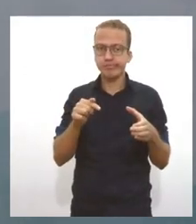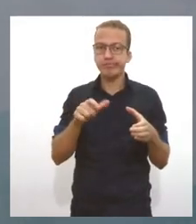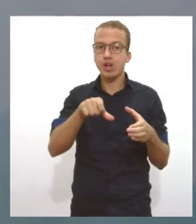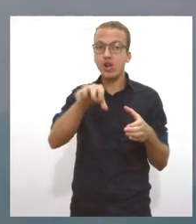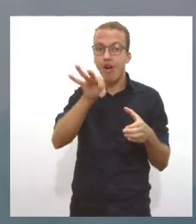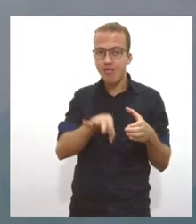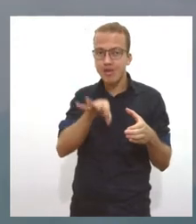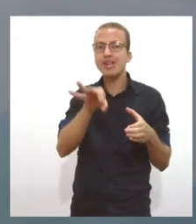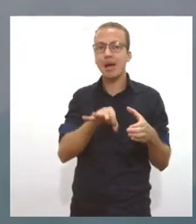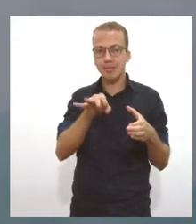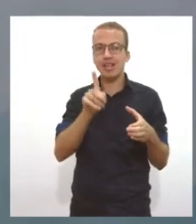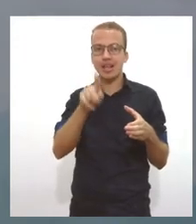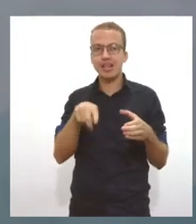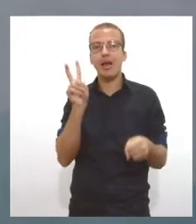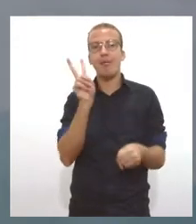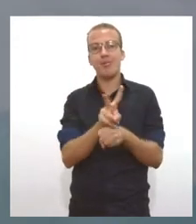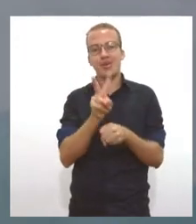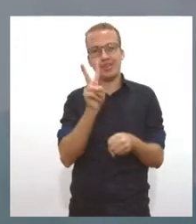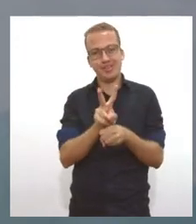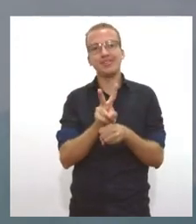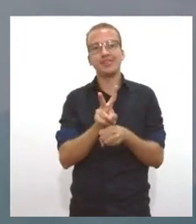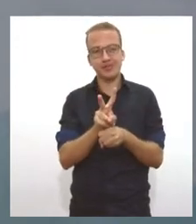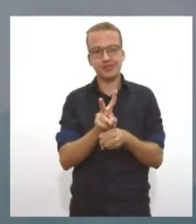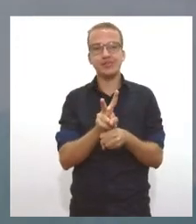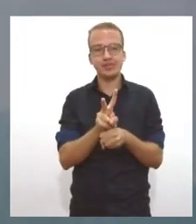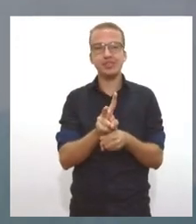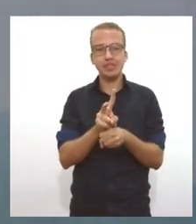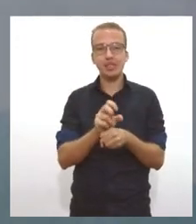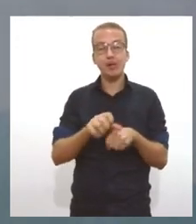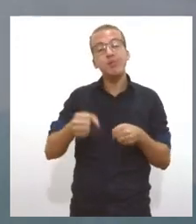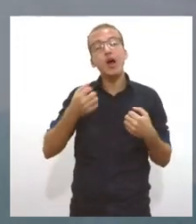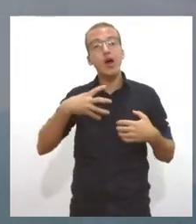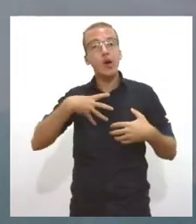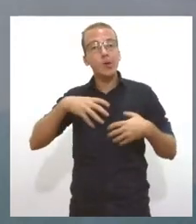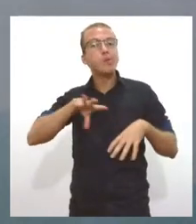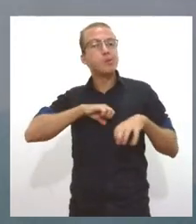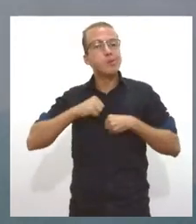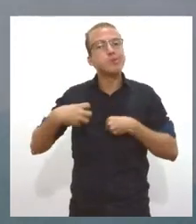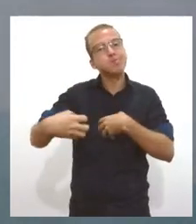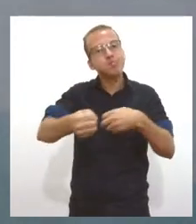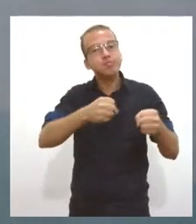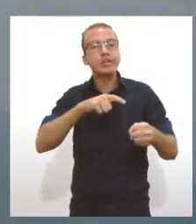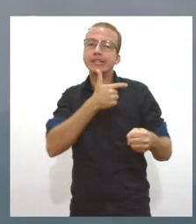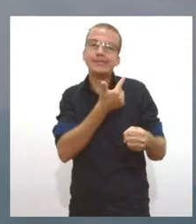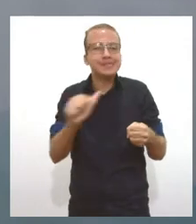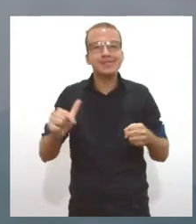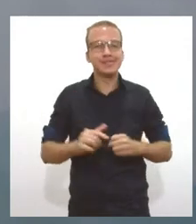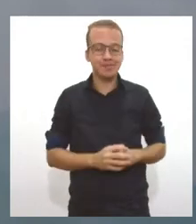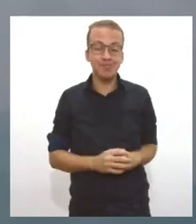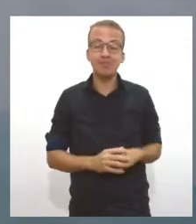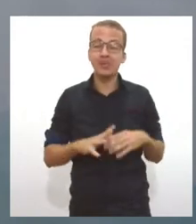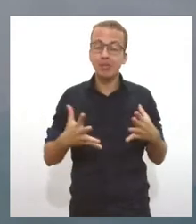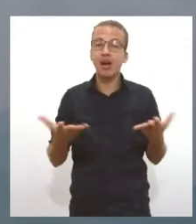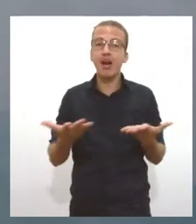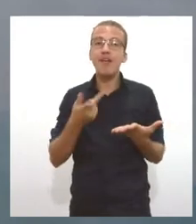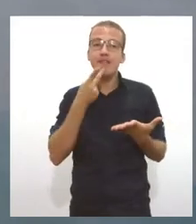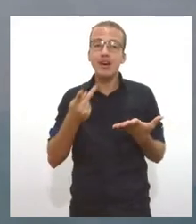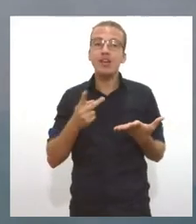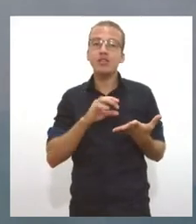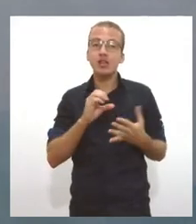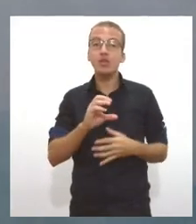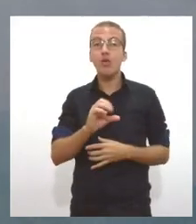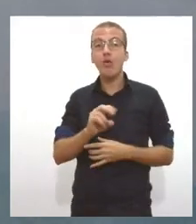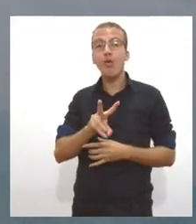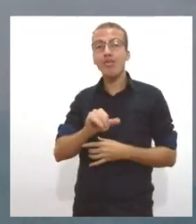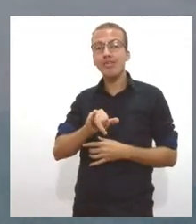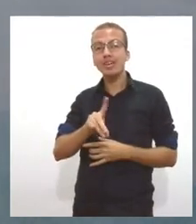consegue transmitir para o outro que é saudável, que não está imunizado, nesse sentido. Para a Covid-19, a imunidade de rebanho